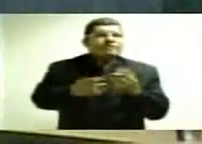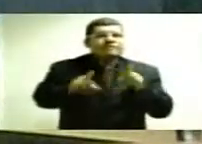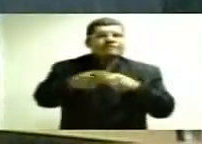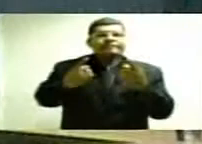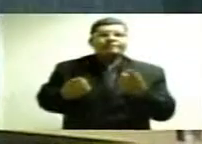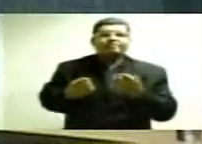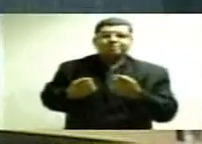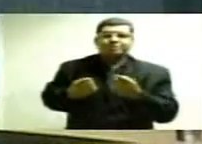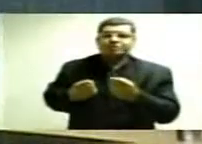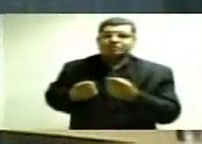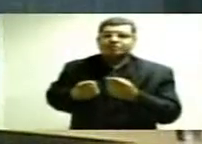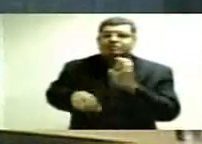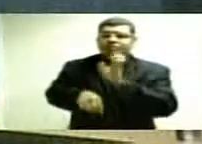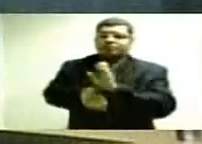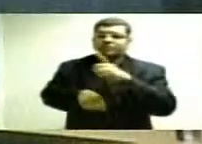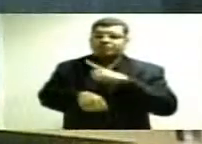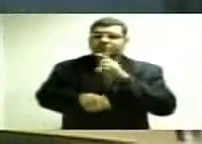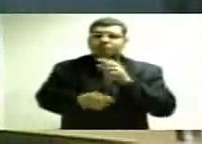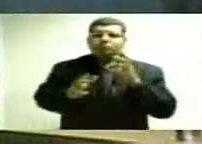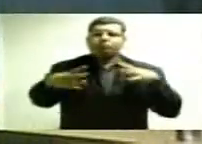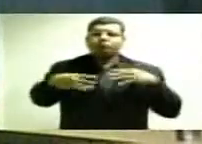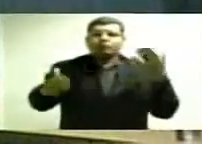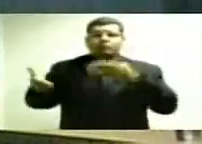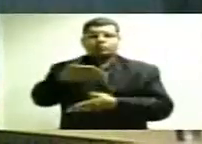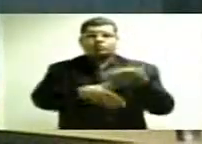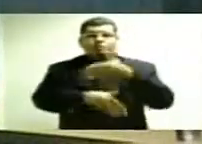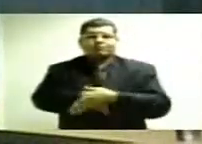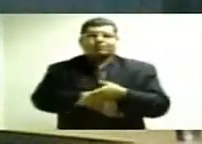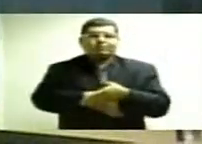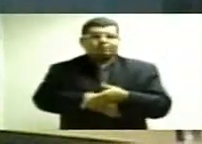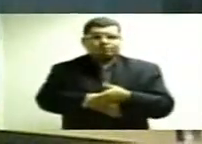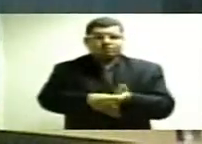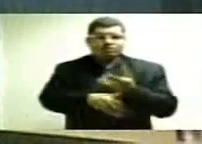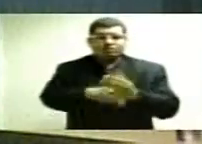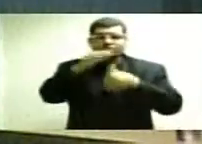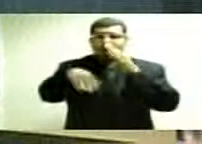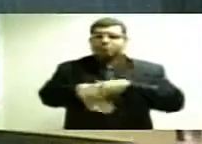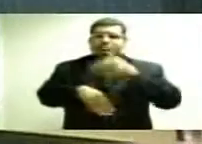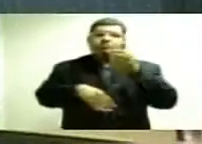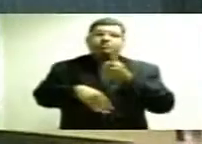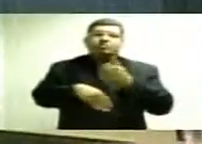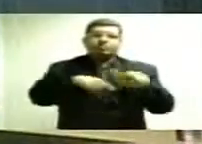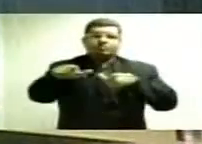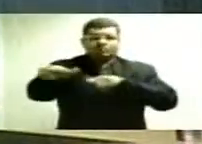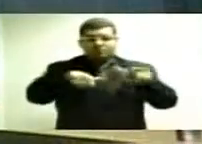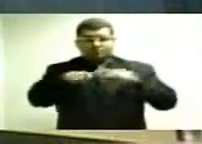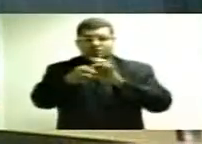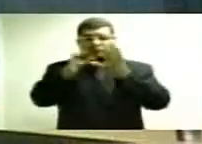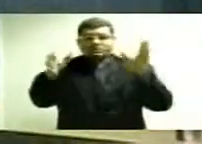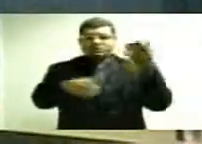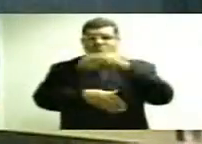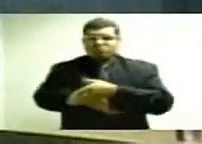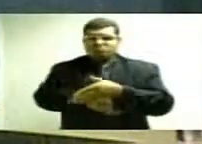mas o Estado tem folga financeira para criar mais cargos de livre